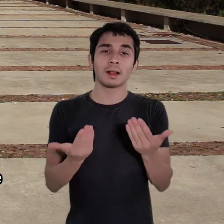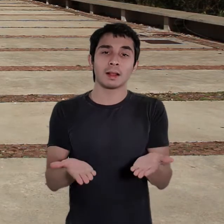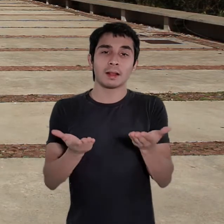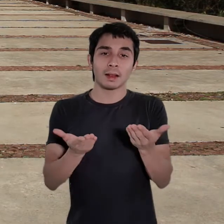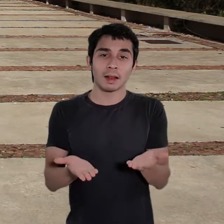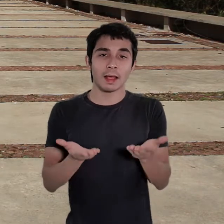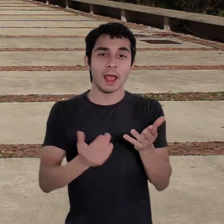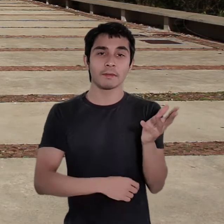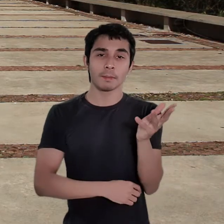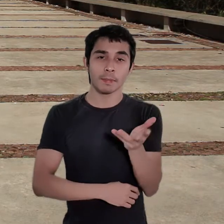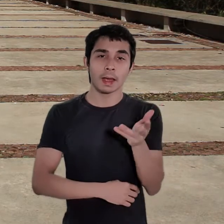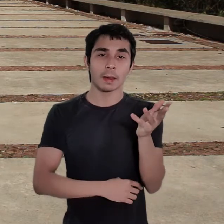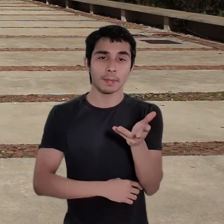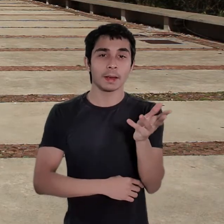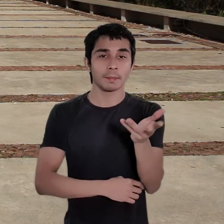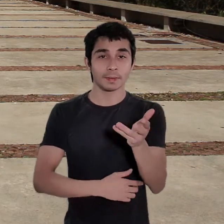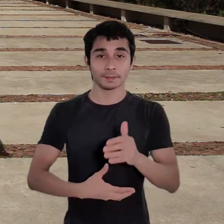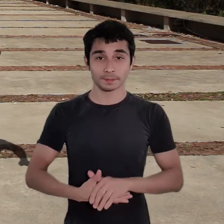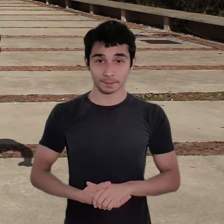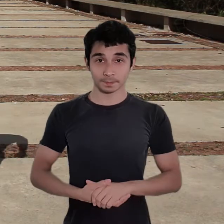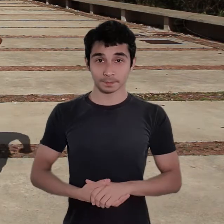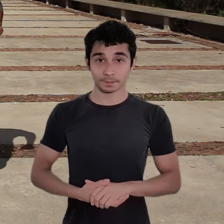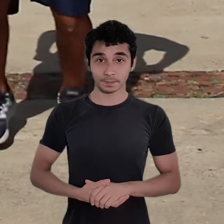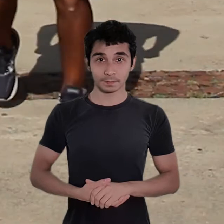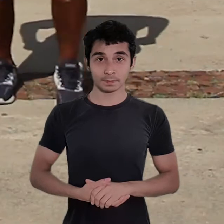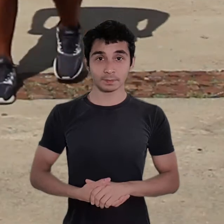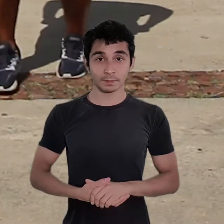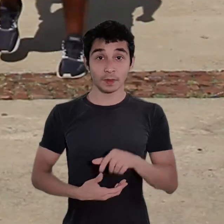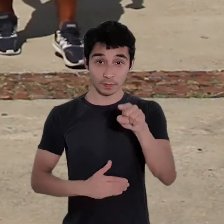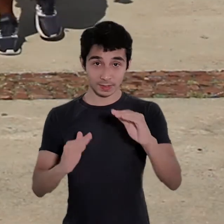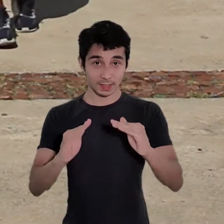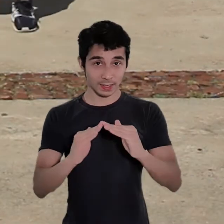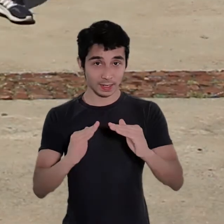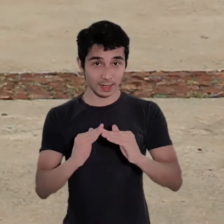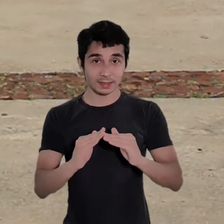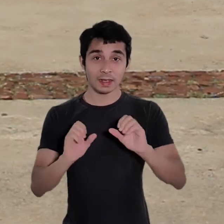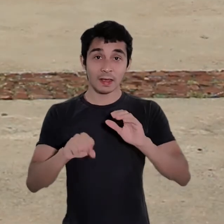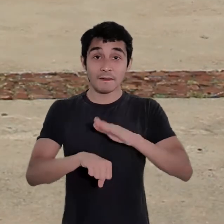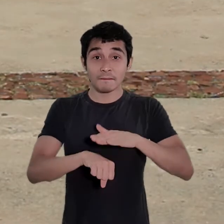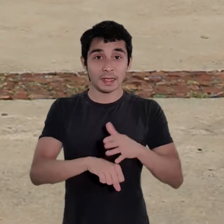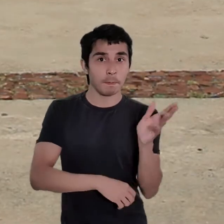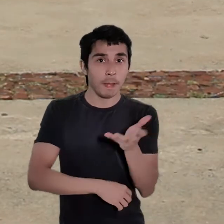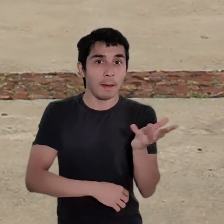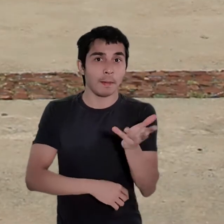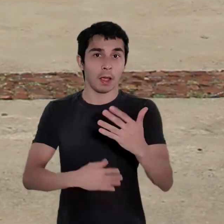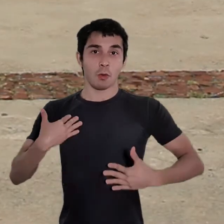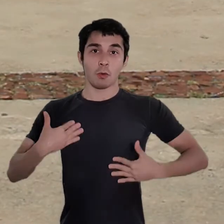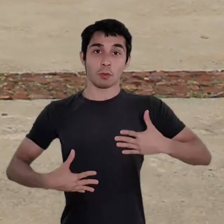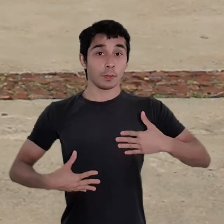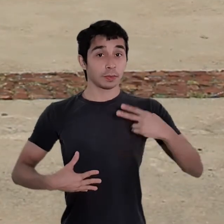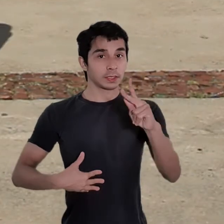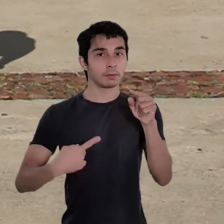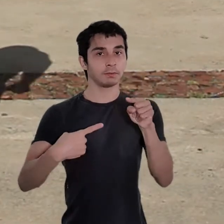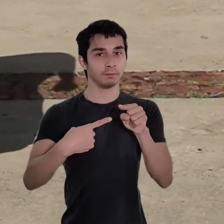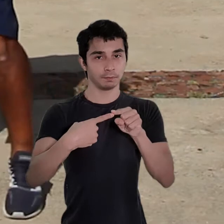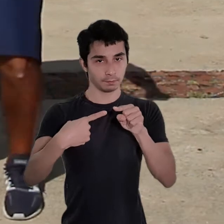segunda intensidade agora, um pouco mais intermediária. O ideal é que você, em casa, acabe fazendo aquela intensidade que diz respeito à sua